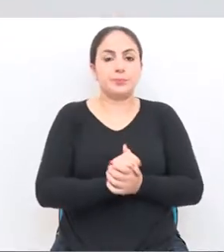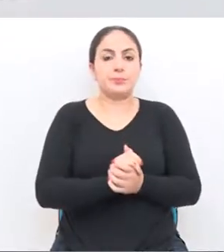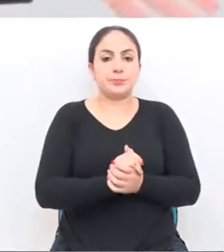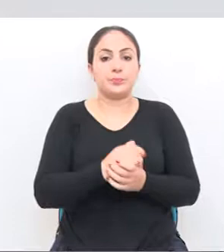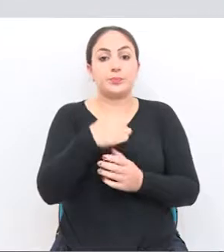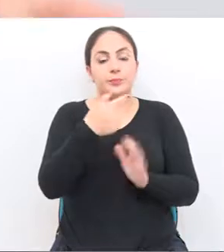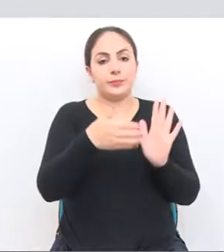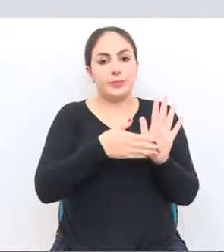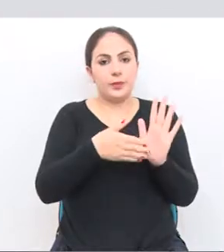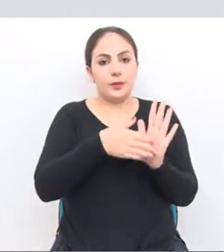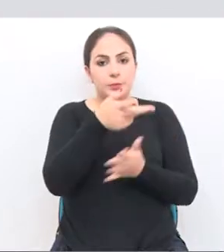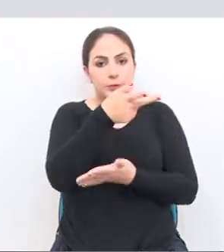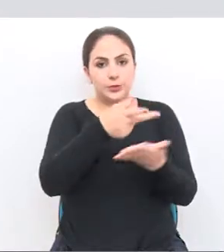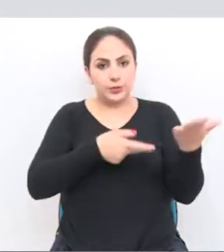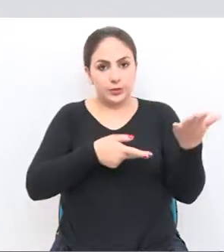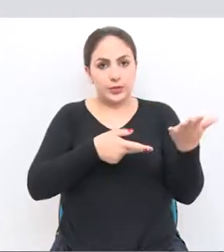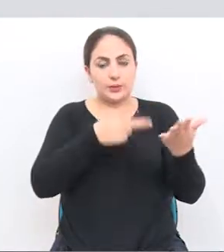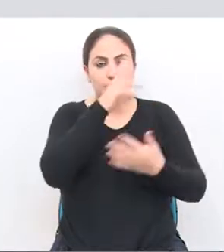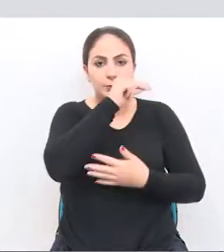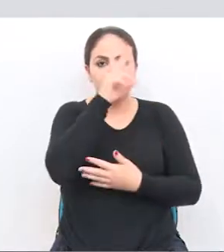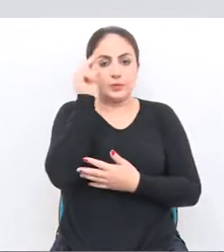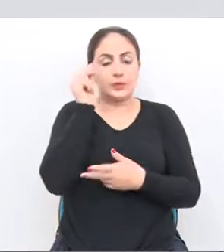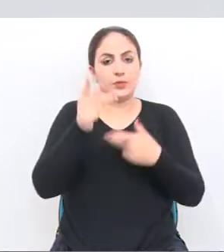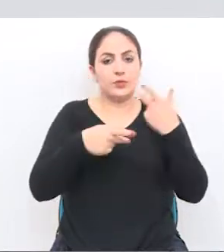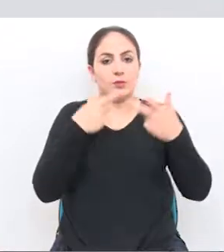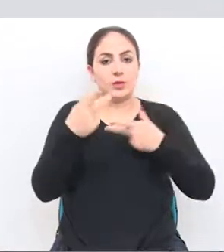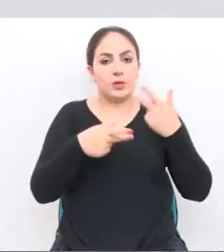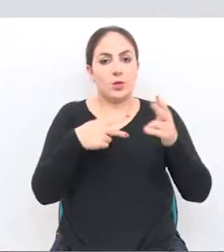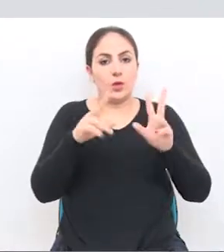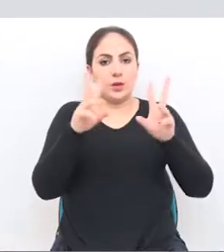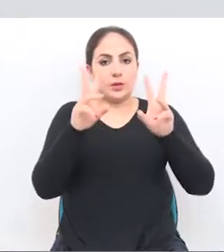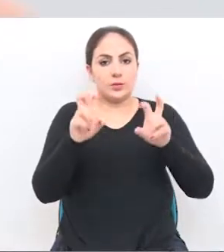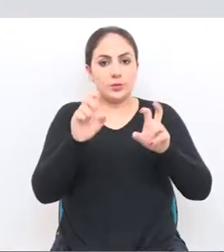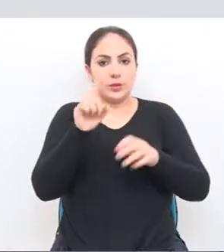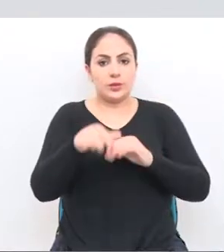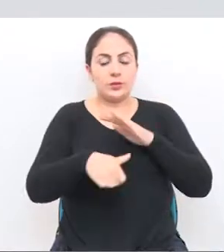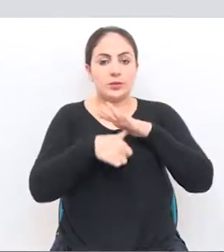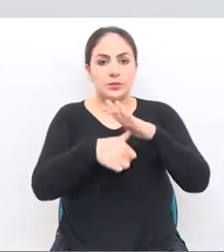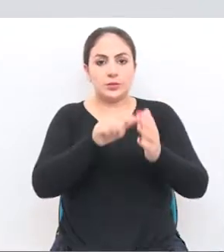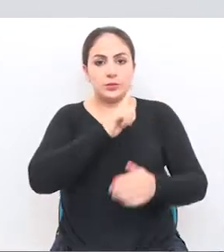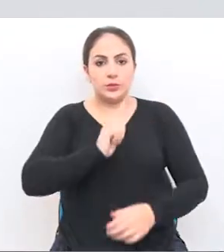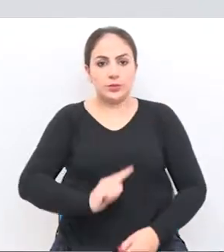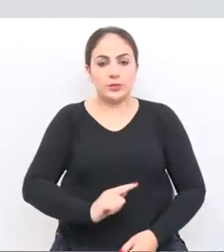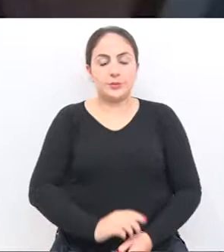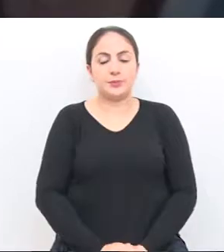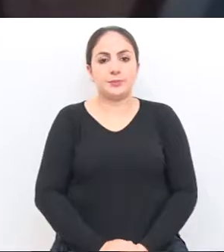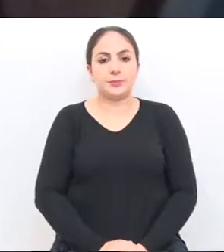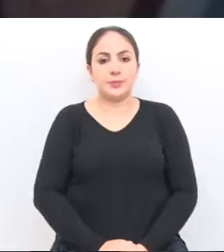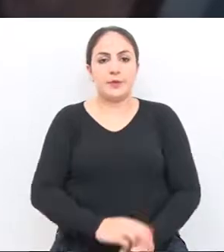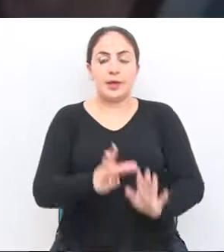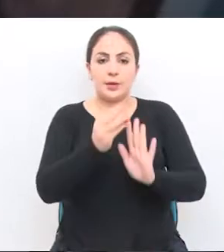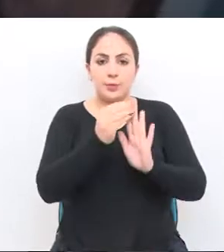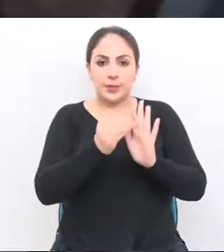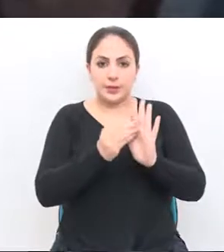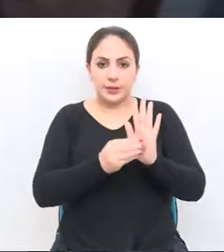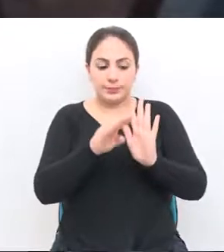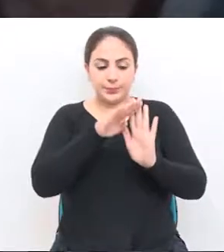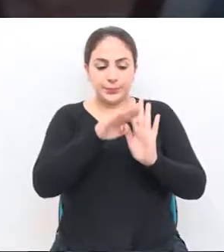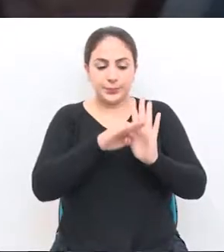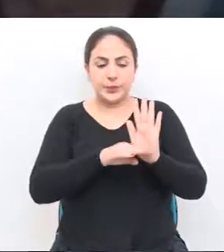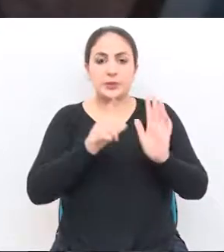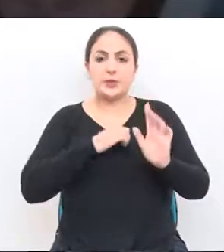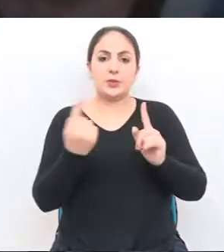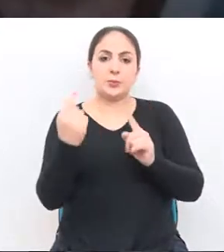análise foi protocolada pelo executivo e quem falou sobre este assunto foi o líder do governo. A emenda tem o